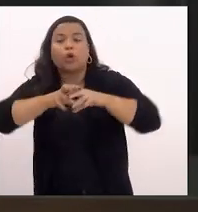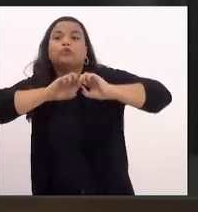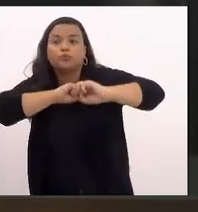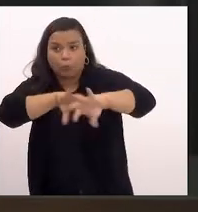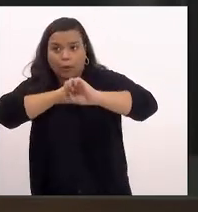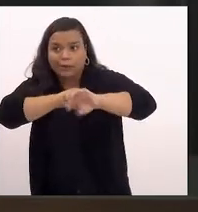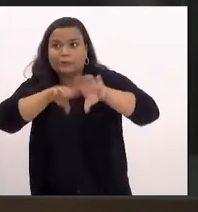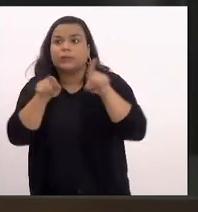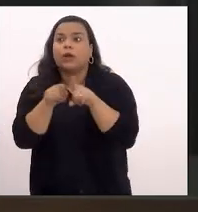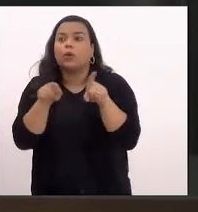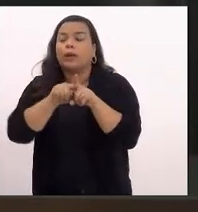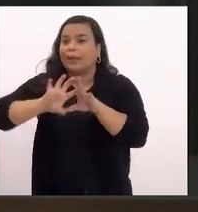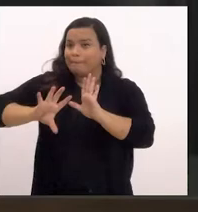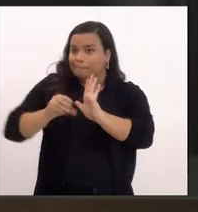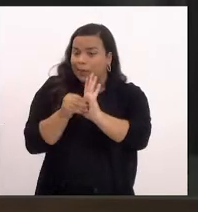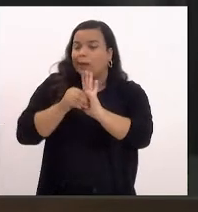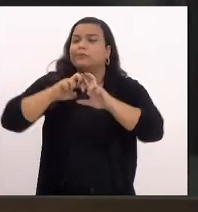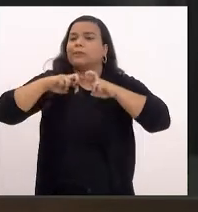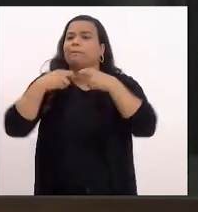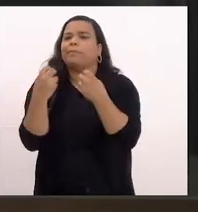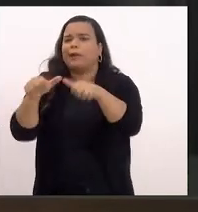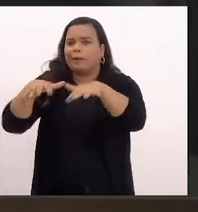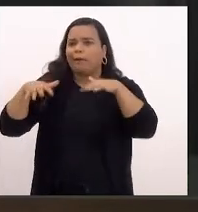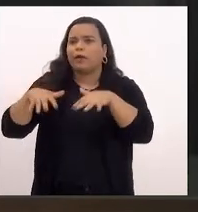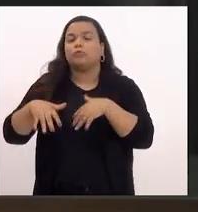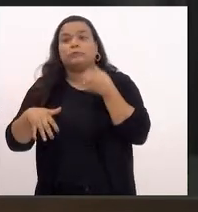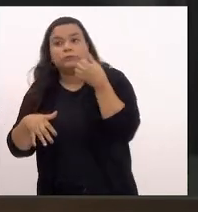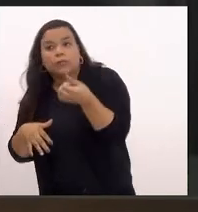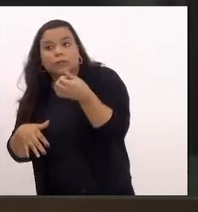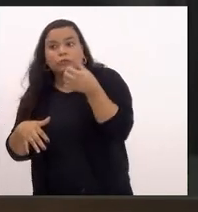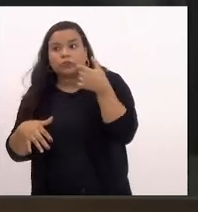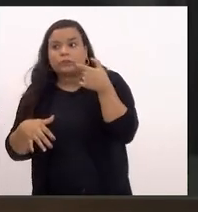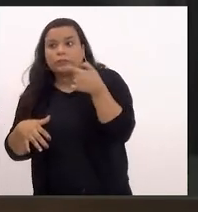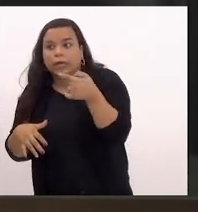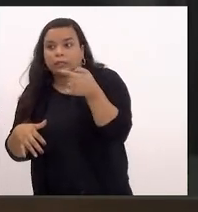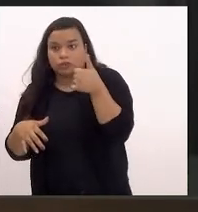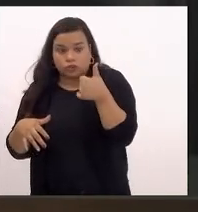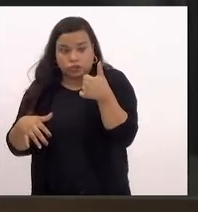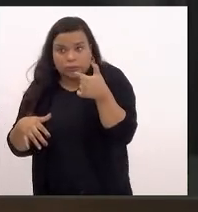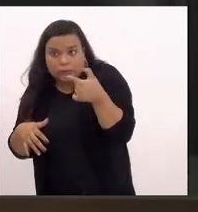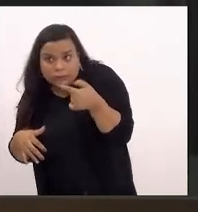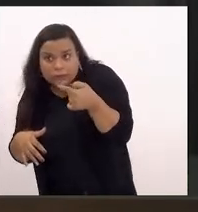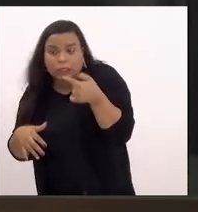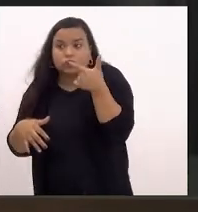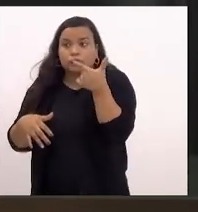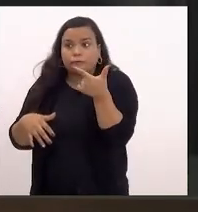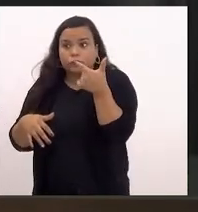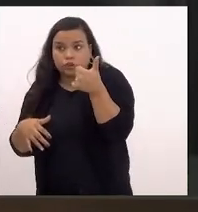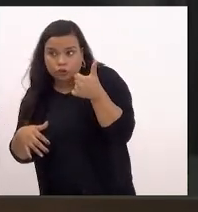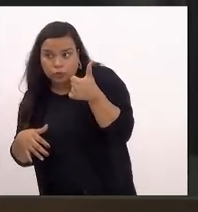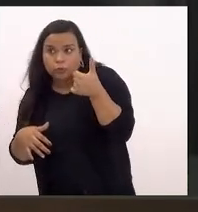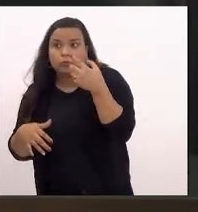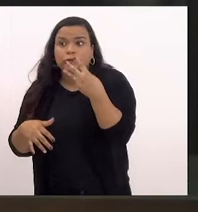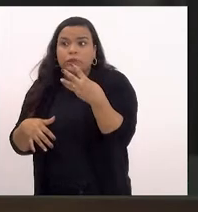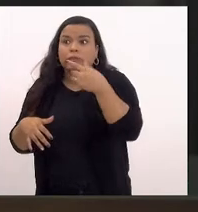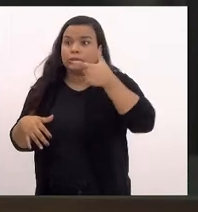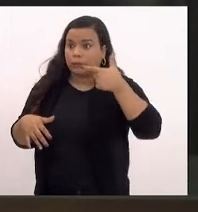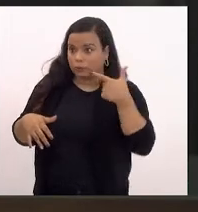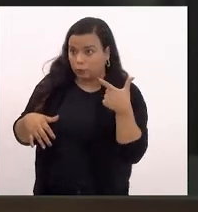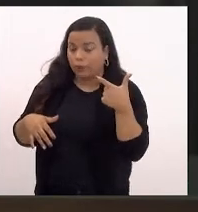E emendas de plenário 6, 7, 17, 21, 32,